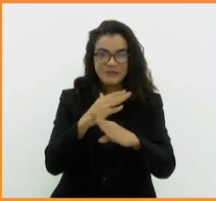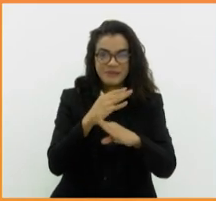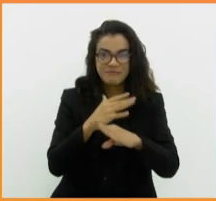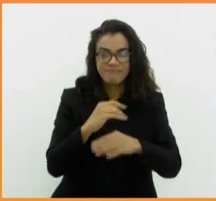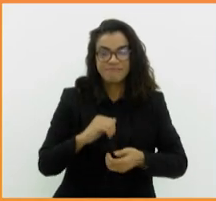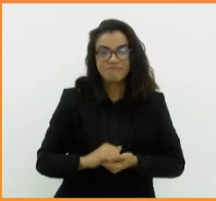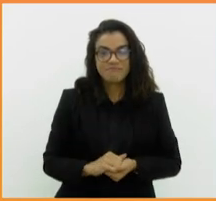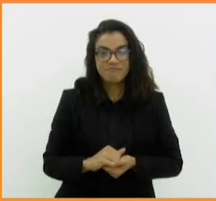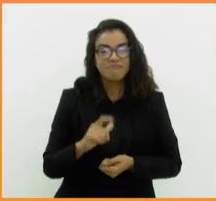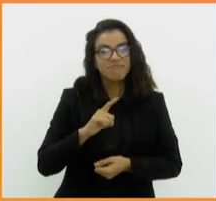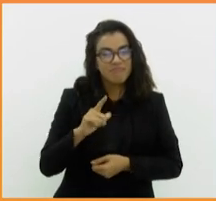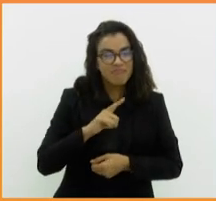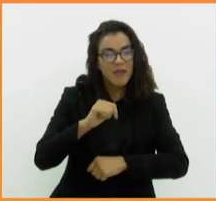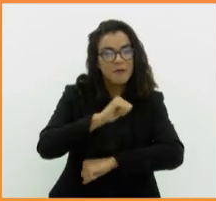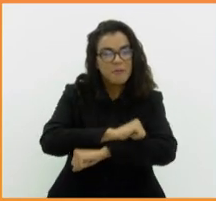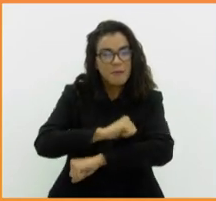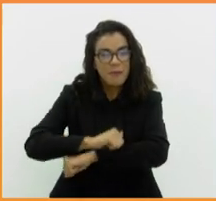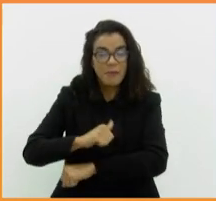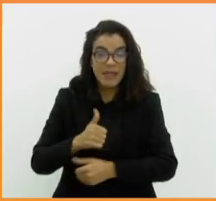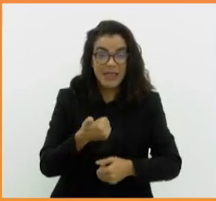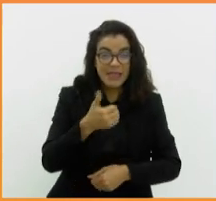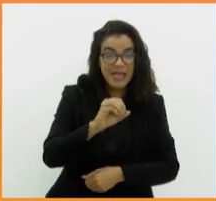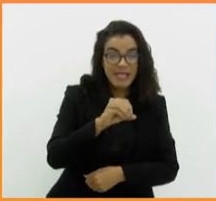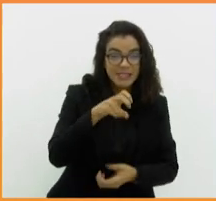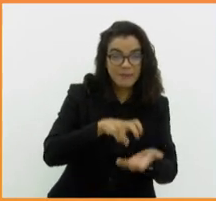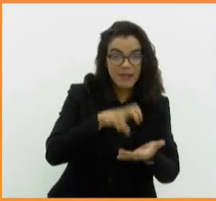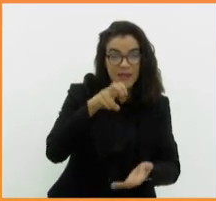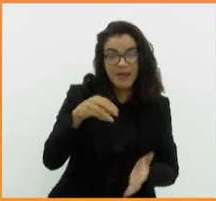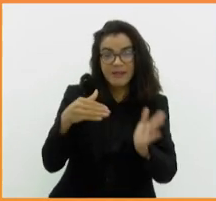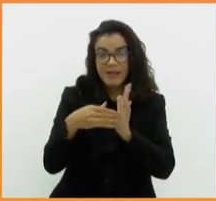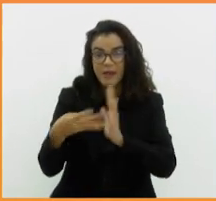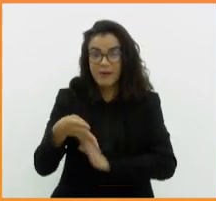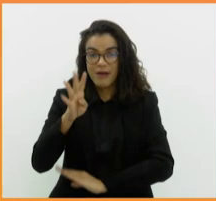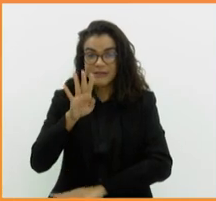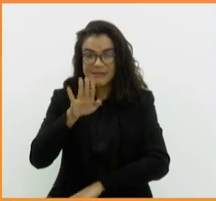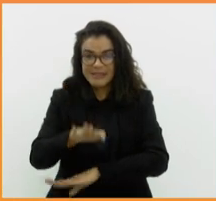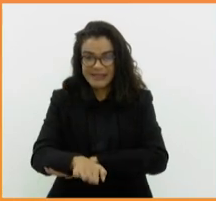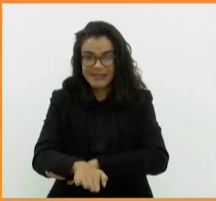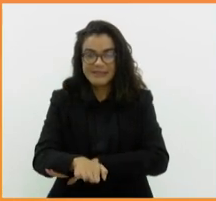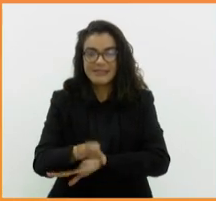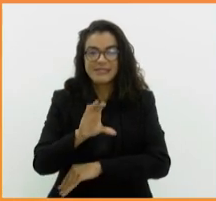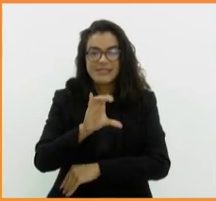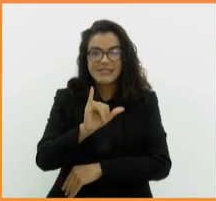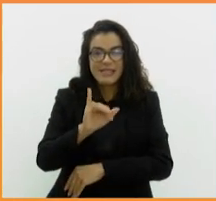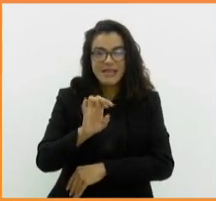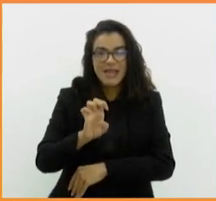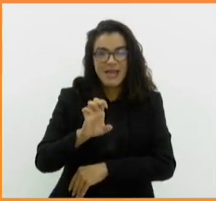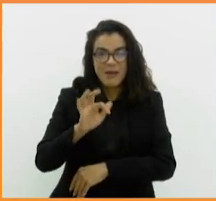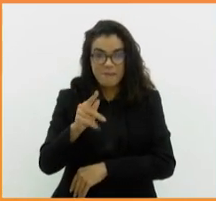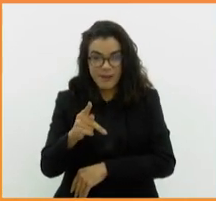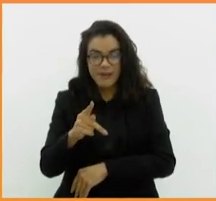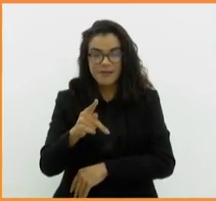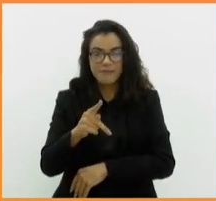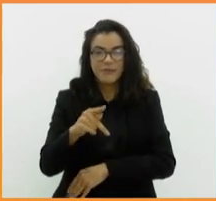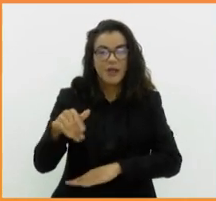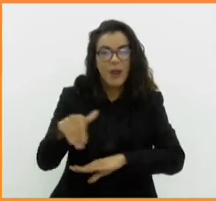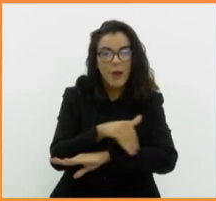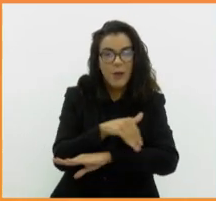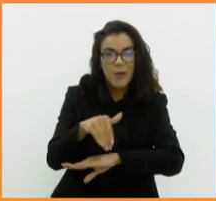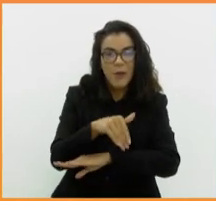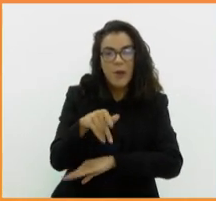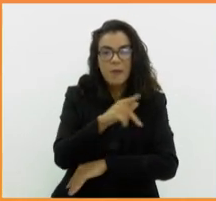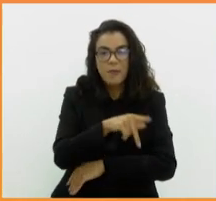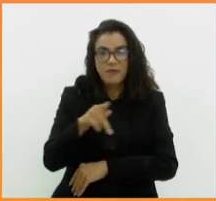estará com os guichês em funcionamento das 10 da manhã às 4 da tarde, no CIEP 368, João Conceição Canuto, na Rua Professor